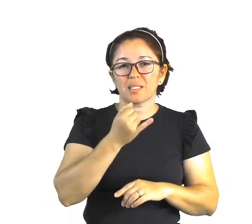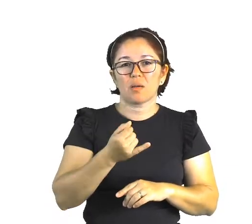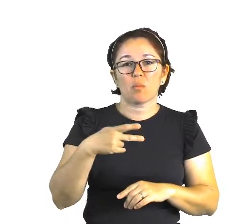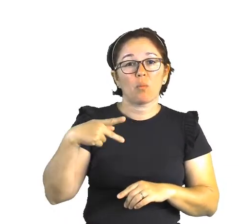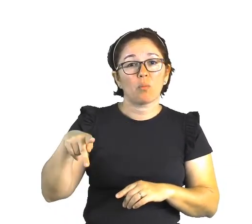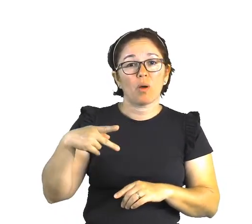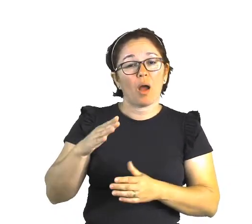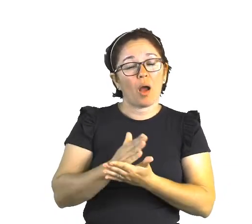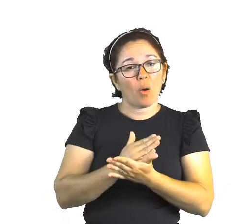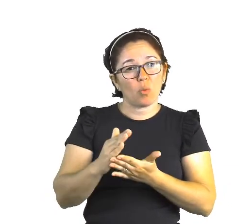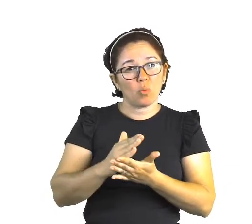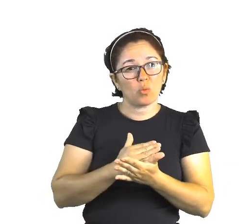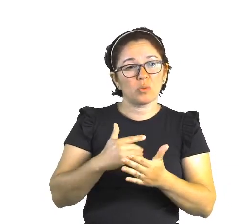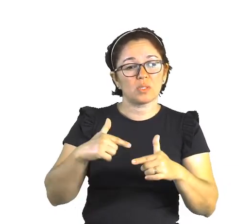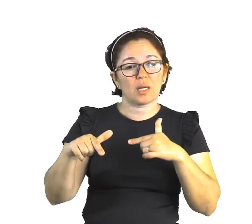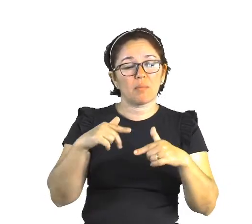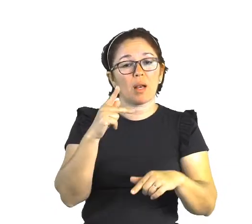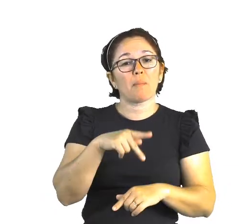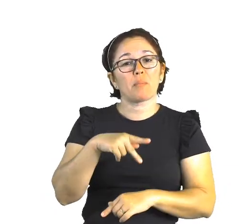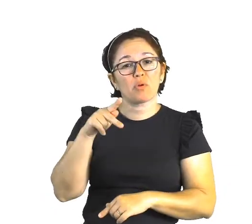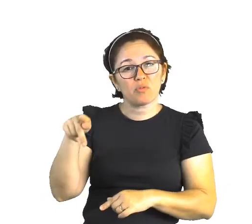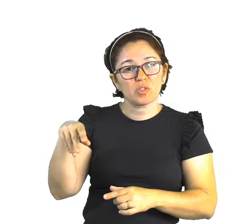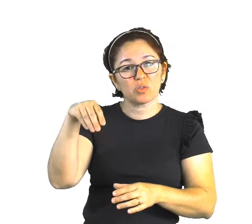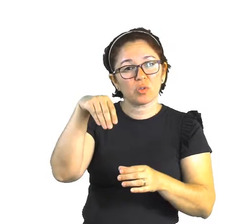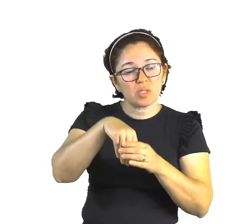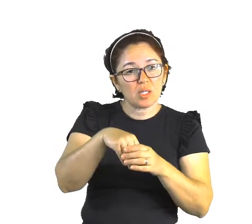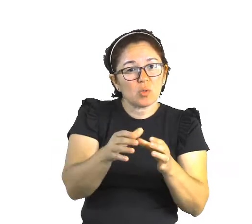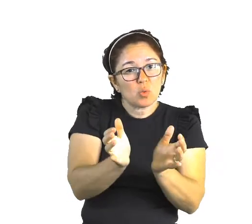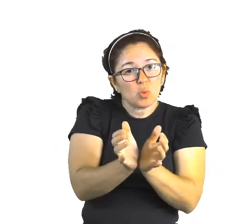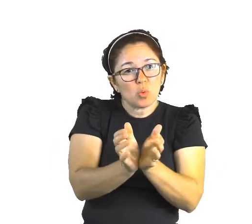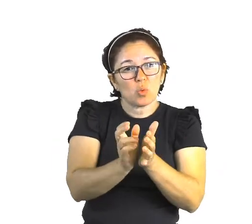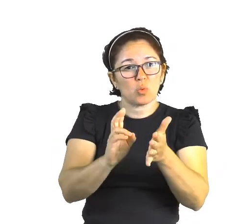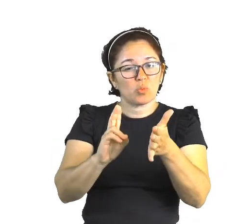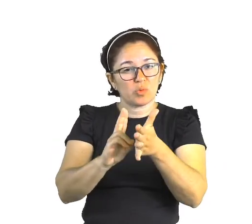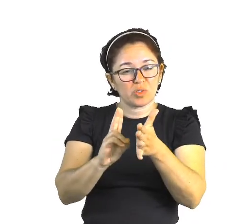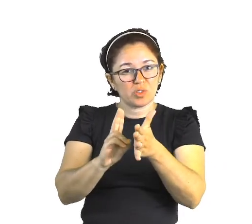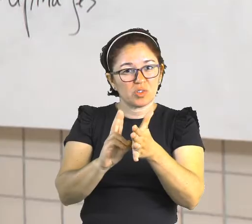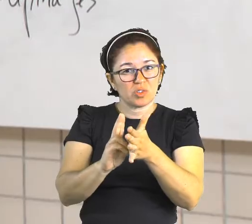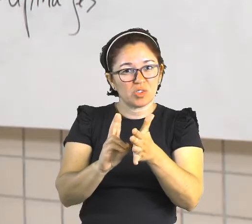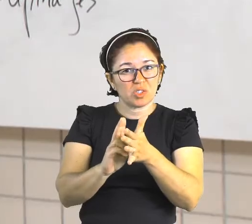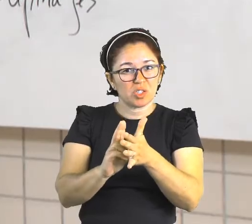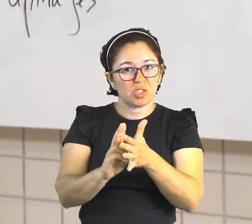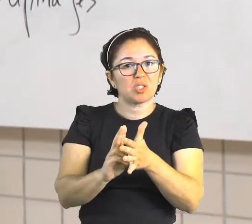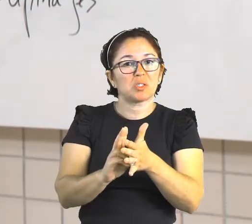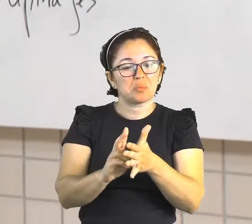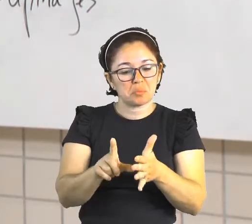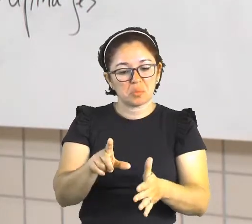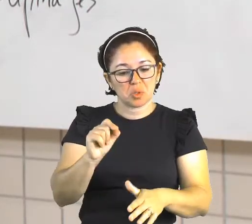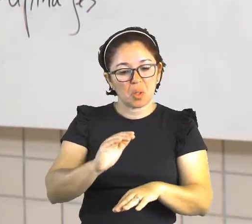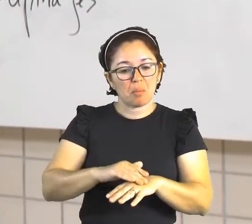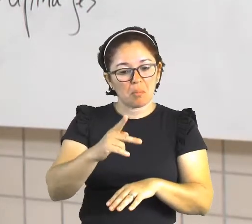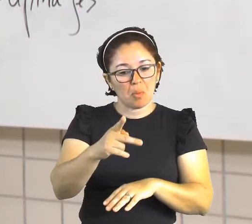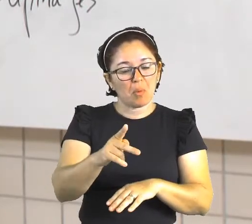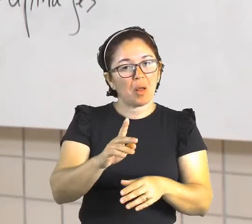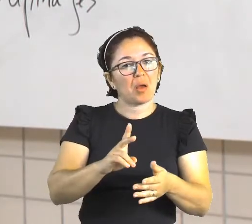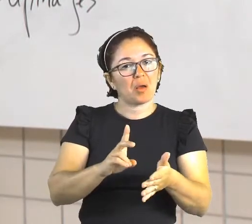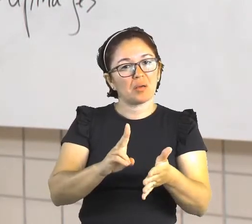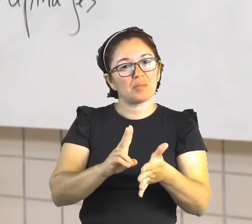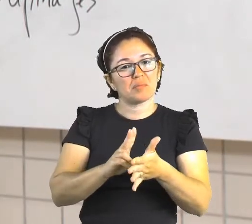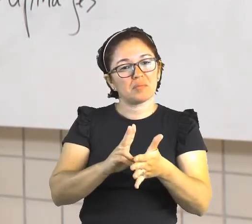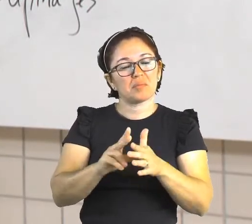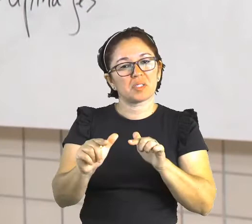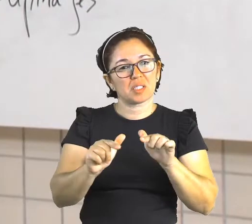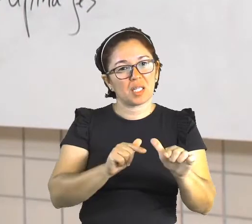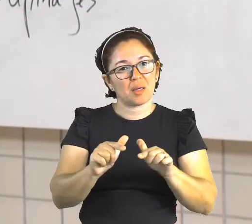Então, os Xerentes, eles têm também toda a sua prática cultural, a sua prática econômica de subsistência,